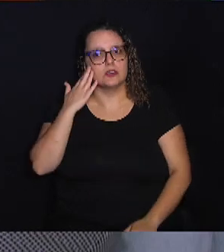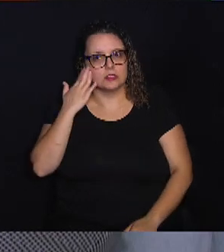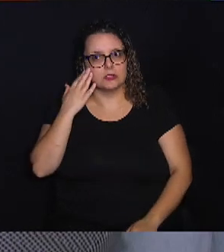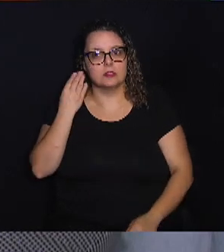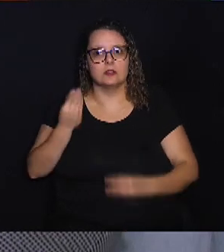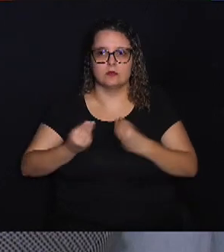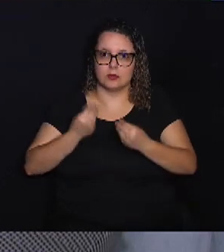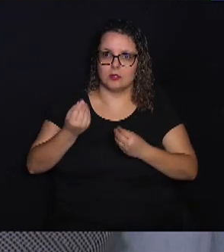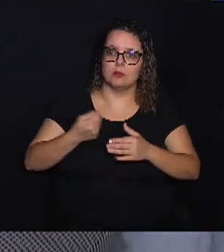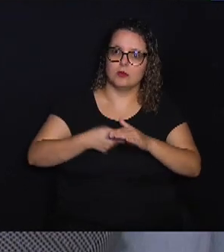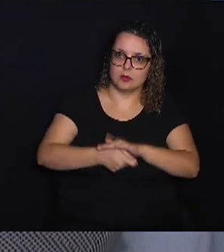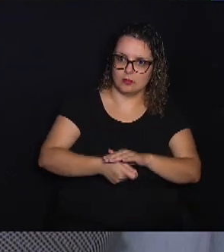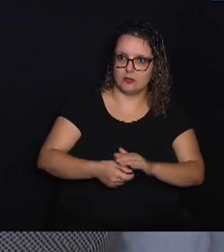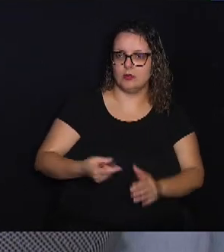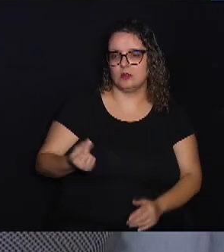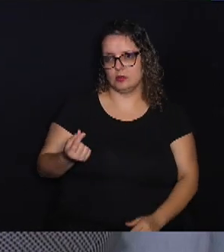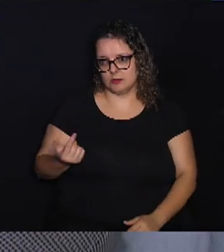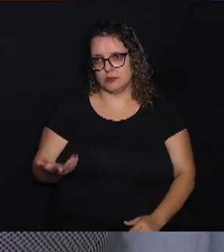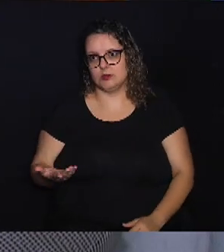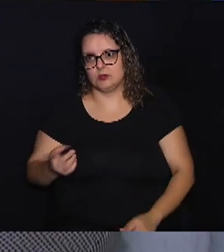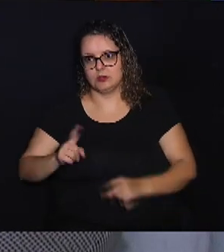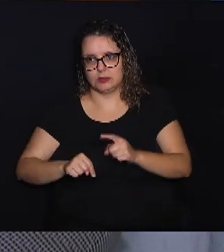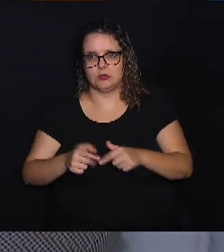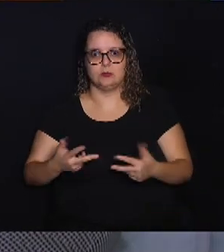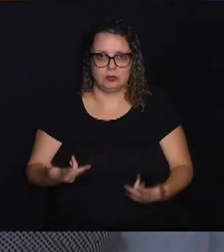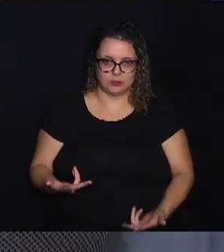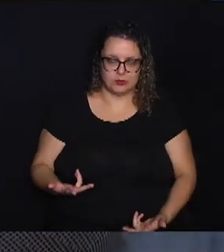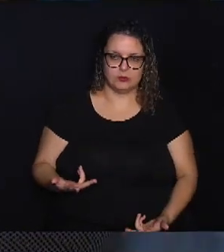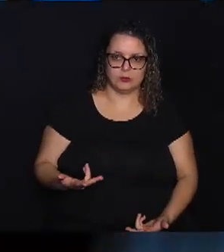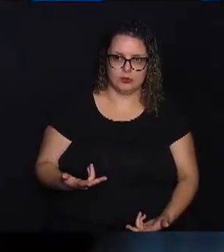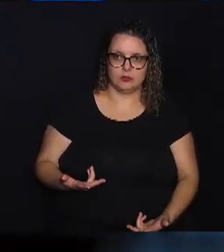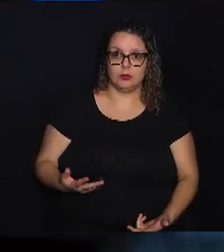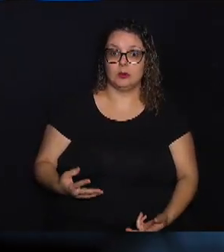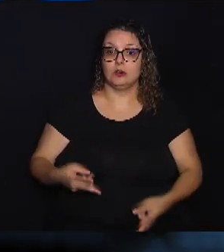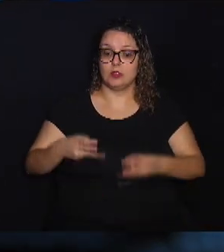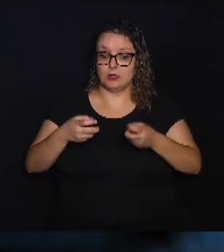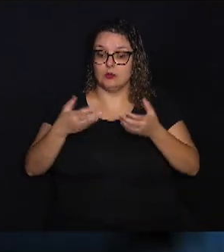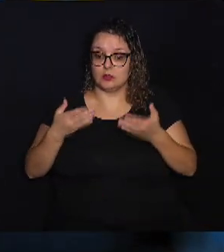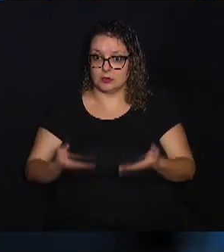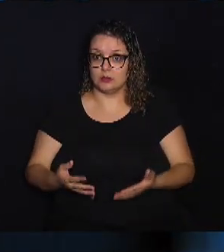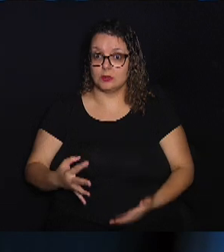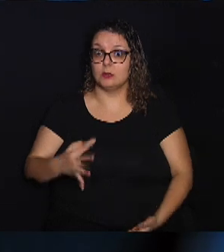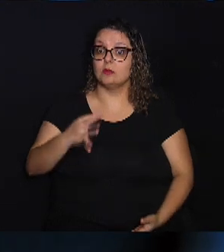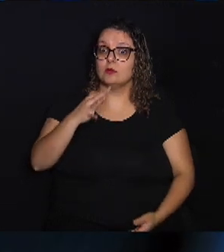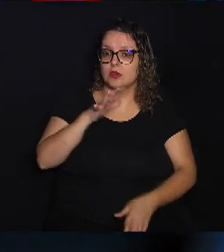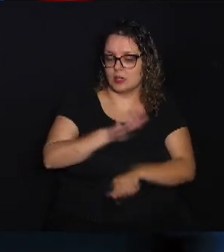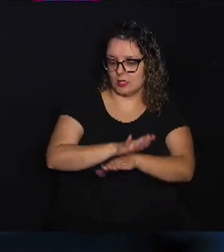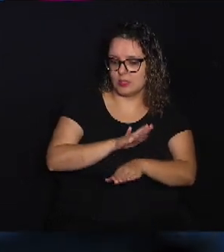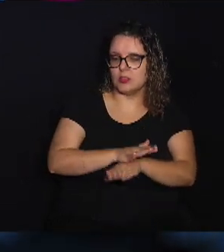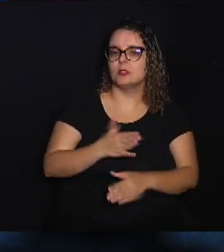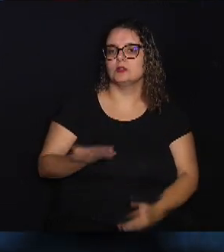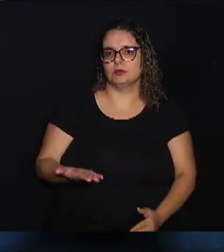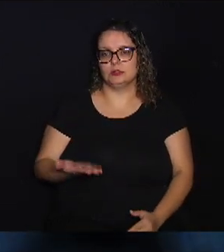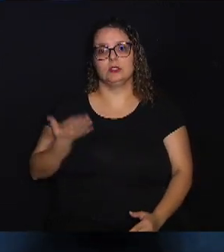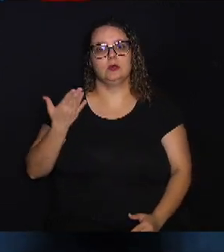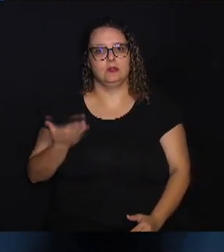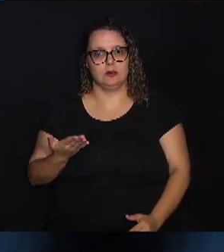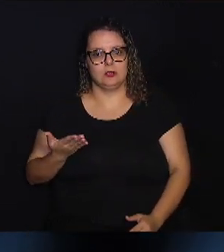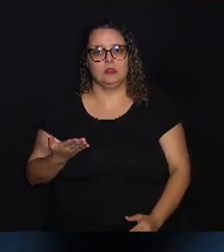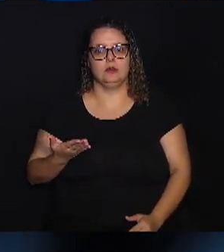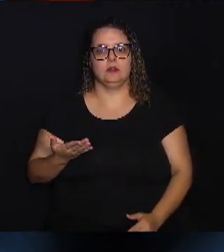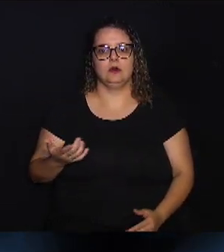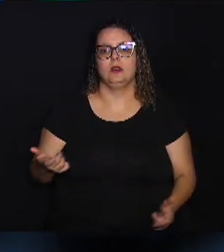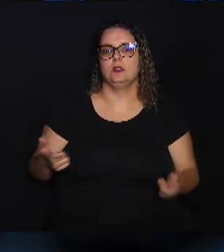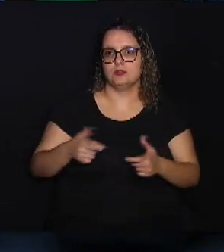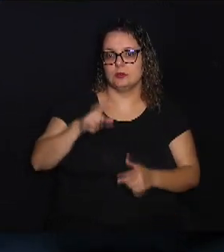aplicando o dinheiro naquele produto. Então, reconhecer isso vai ajudar bastante você a diminuir o risco.